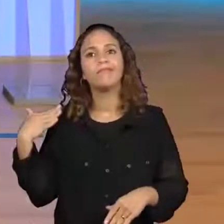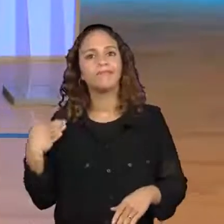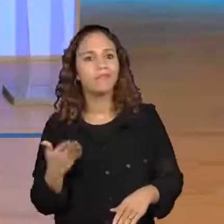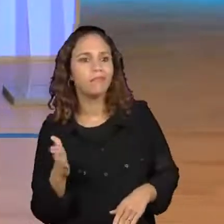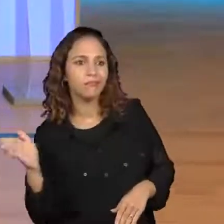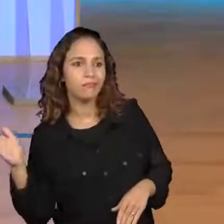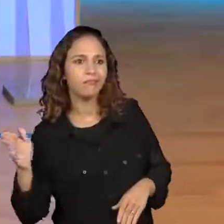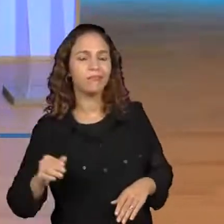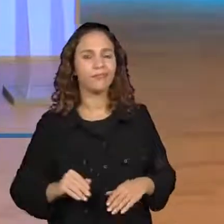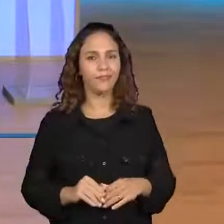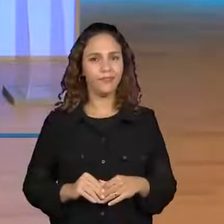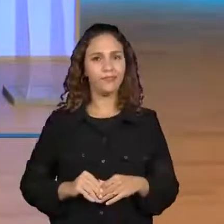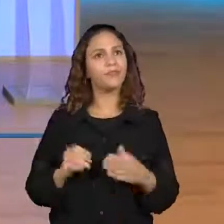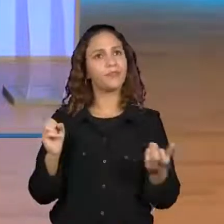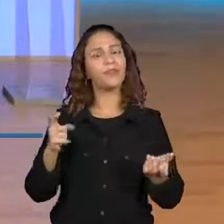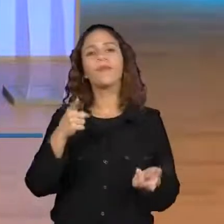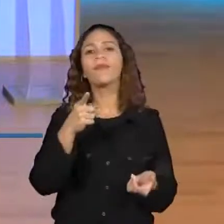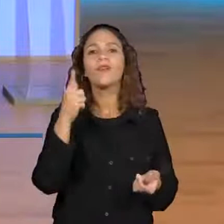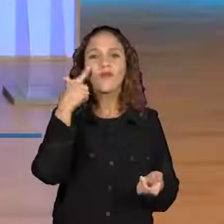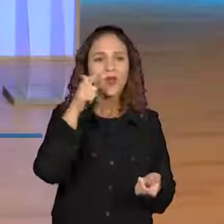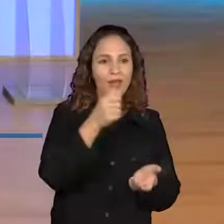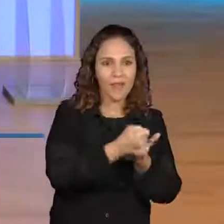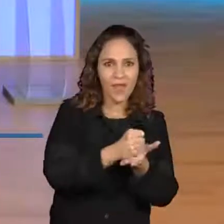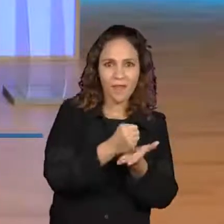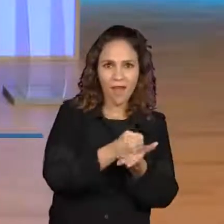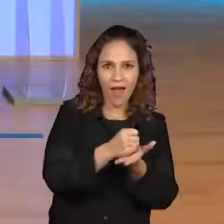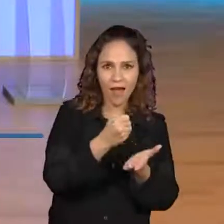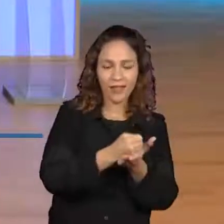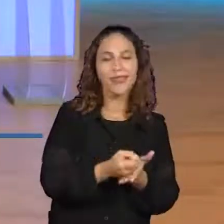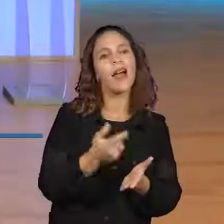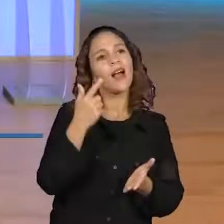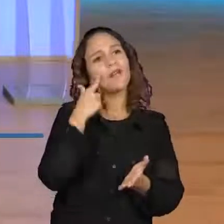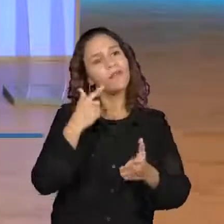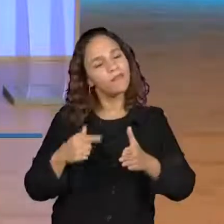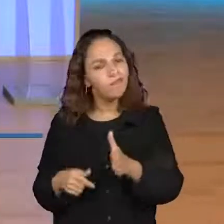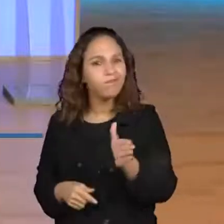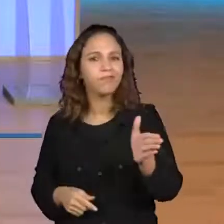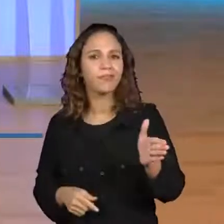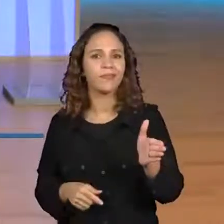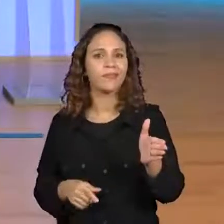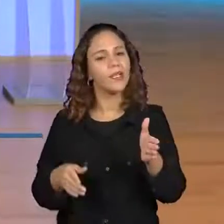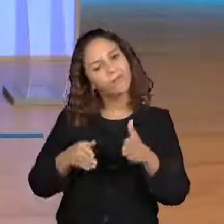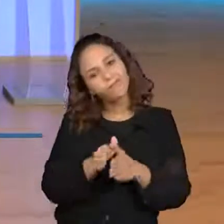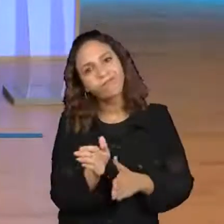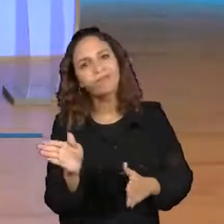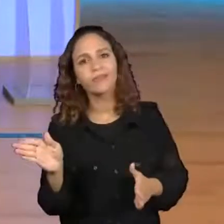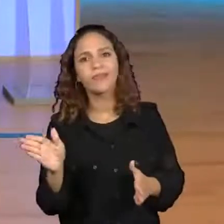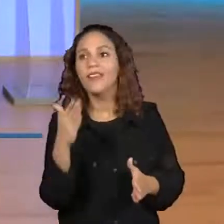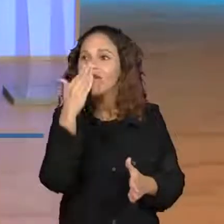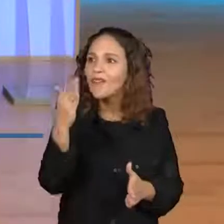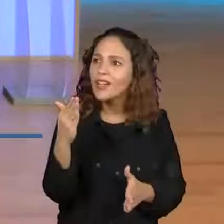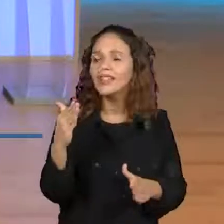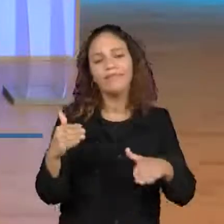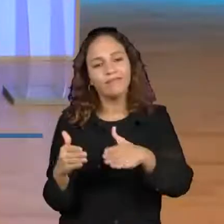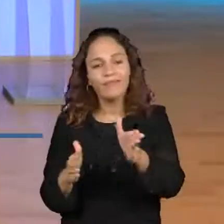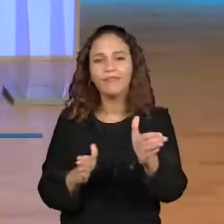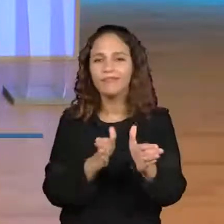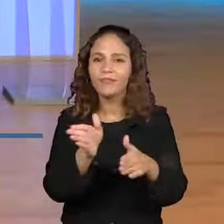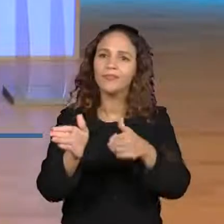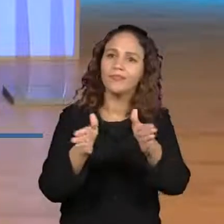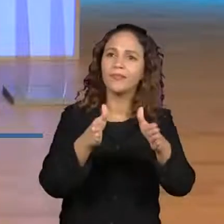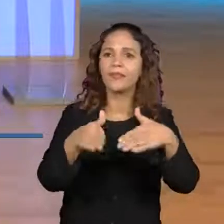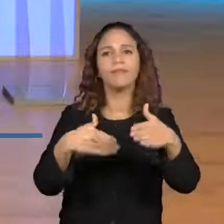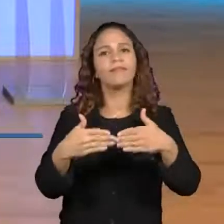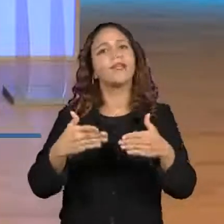simples, passa ali em frente à farmácia, vira à direita ou à esquerda, passa em frente a tal lugar e vai dando ali os